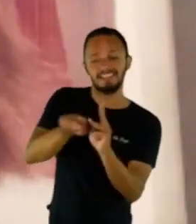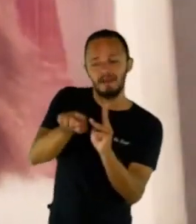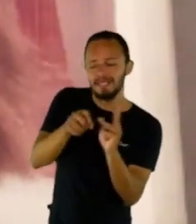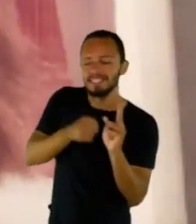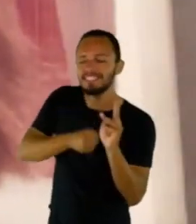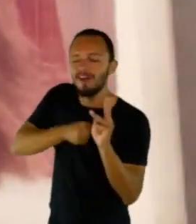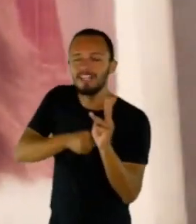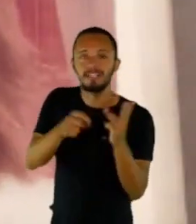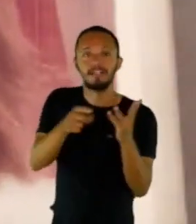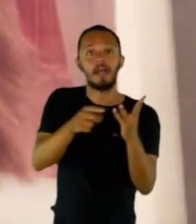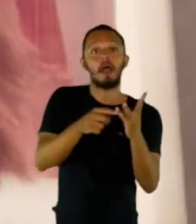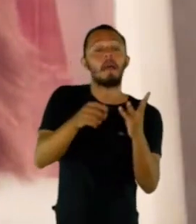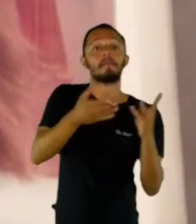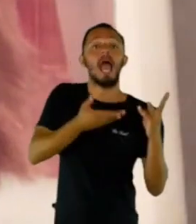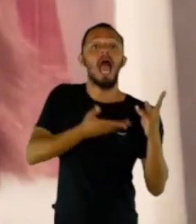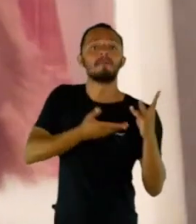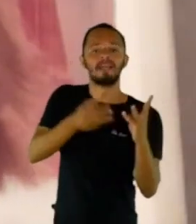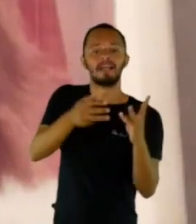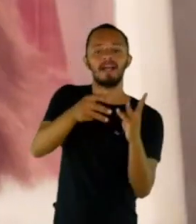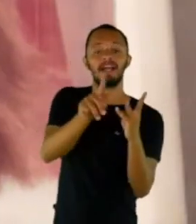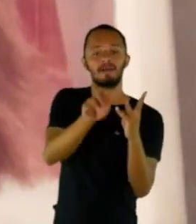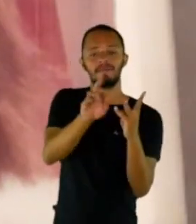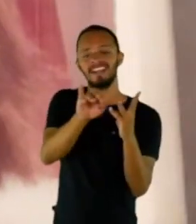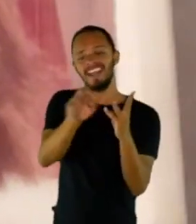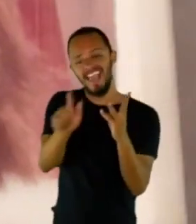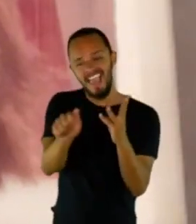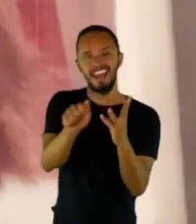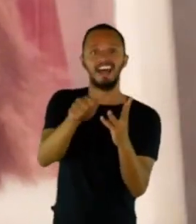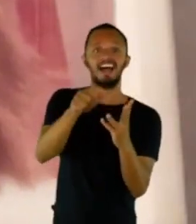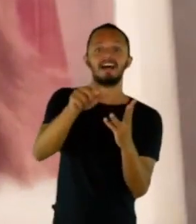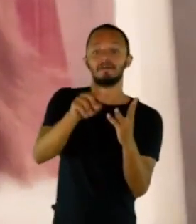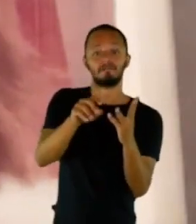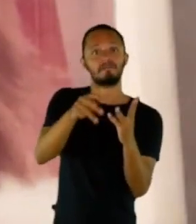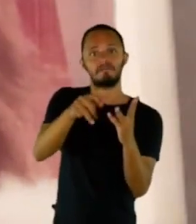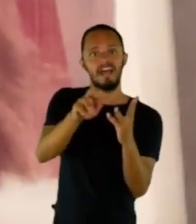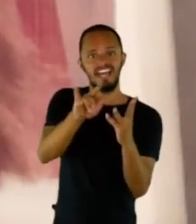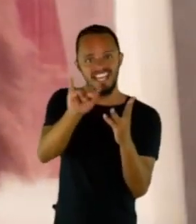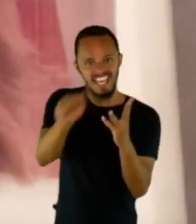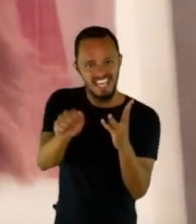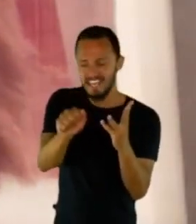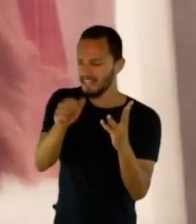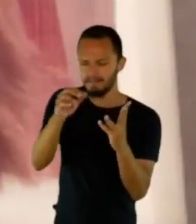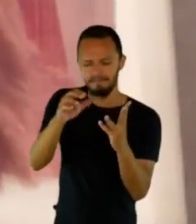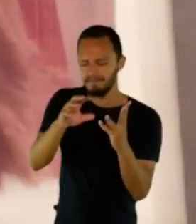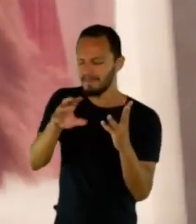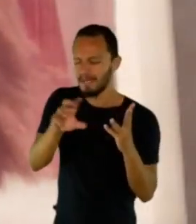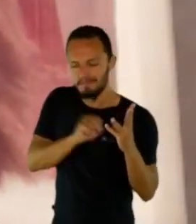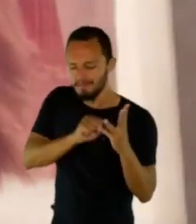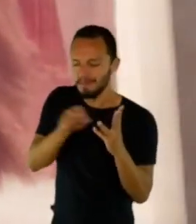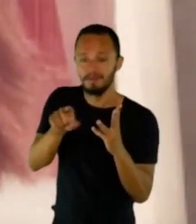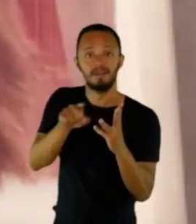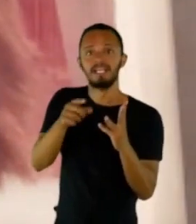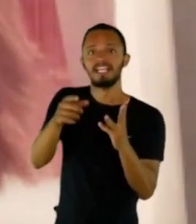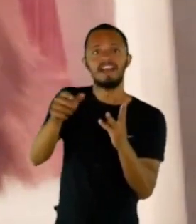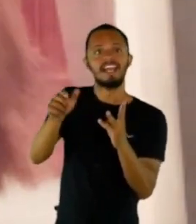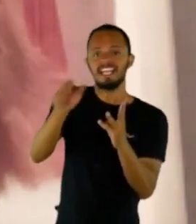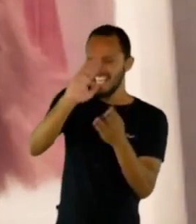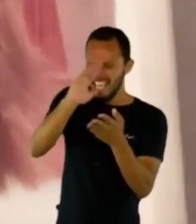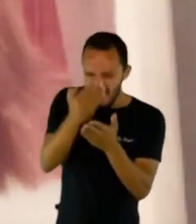primeira grande e melhor amiga. Gabriela Maria, grande inspiração. Crentes ou não, fortes, fracas,